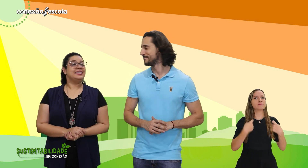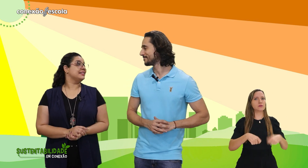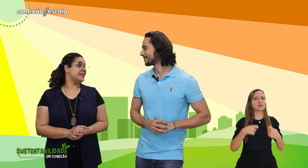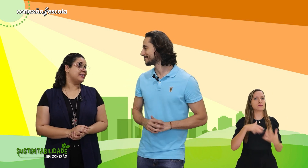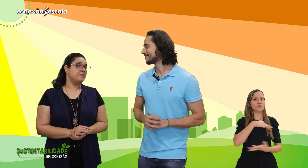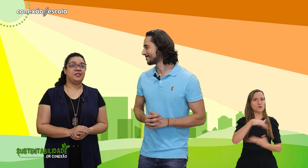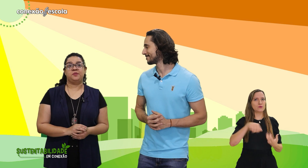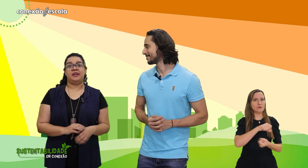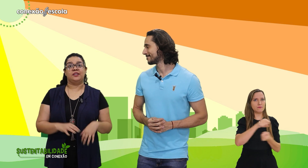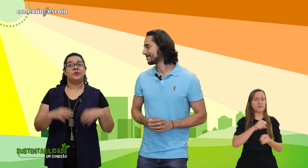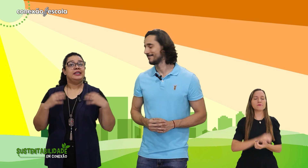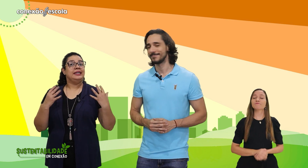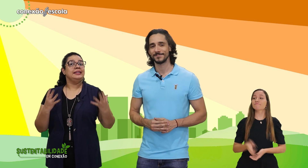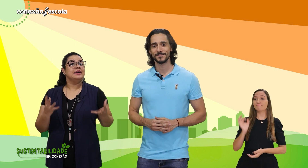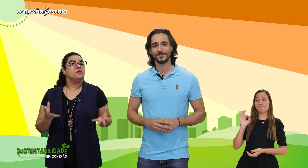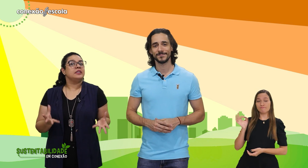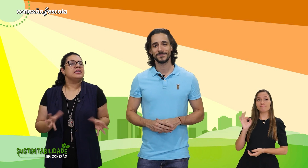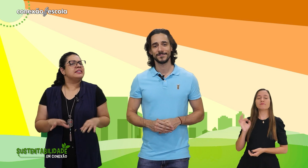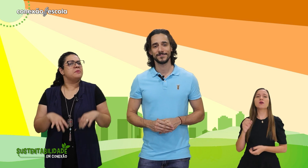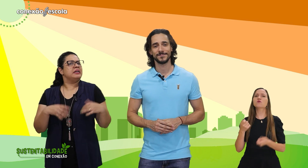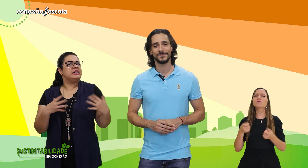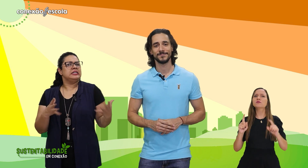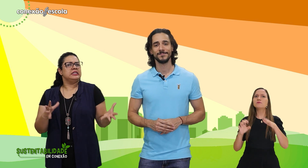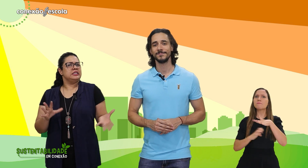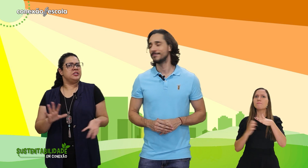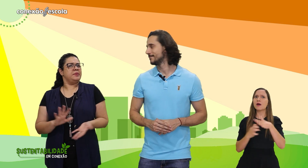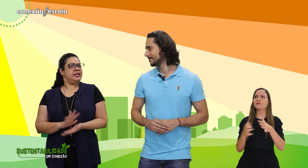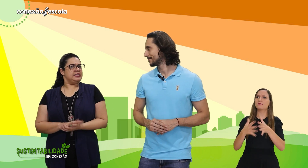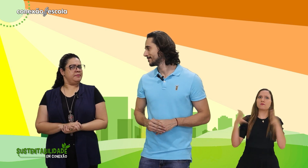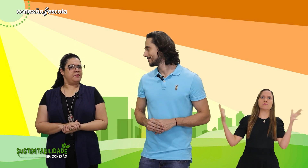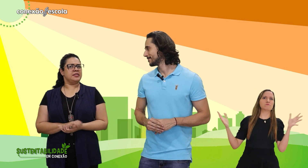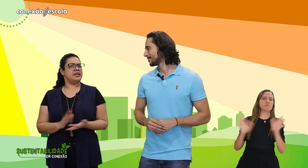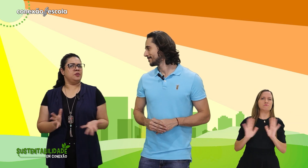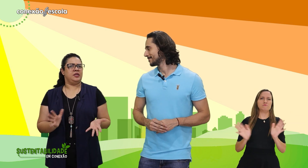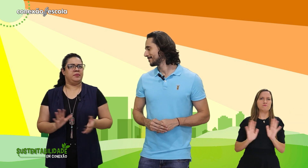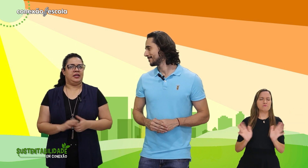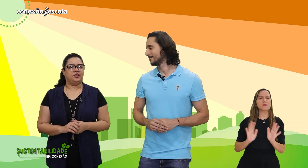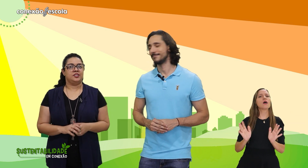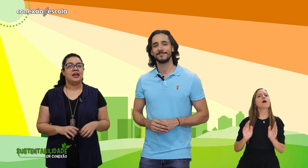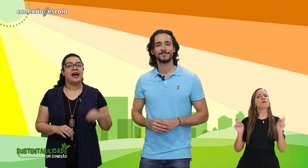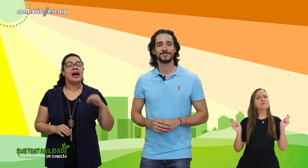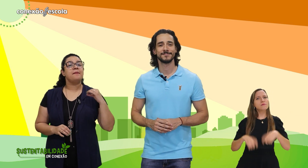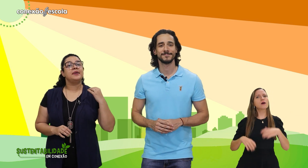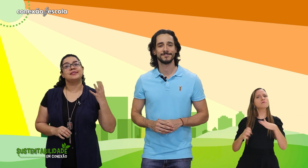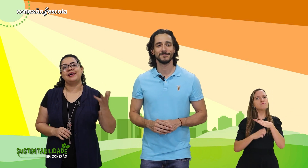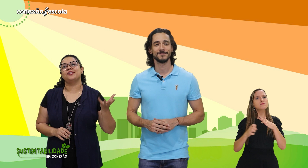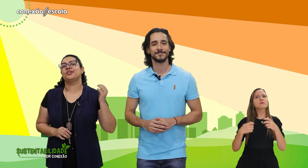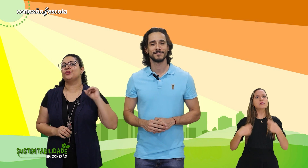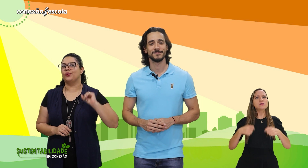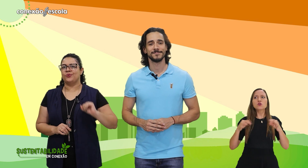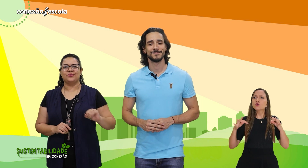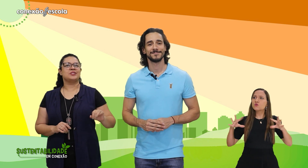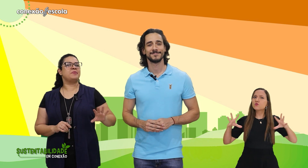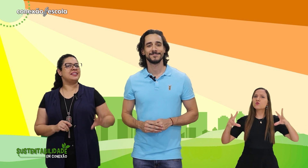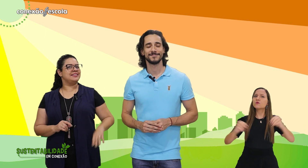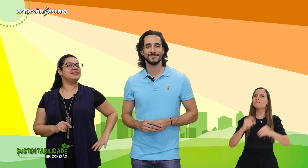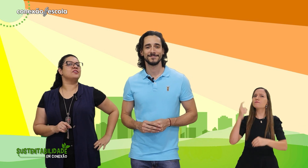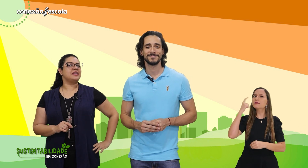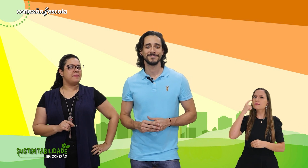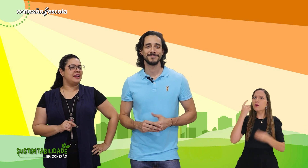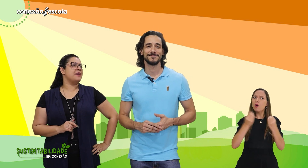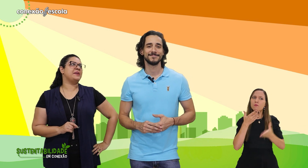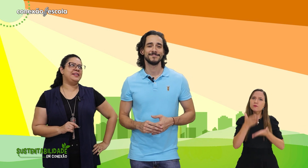exemplo. Exatamente, Beto. E não tem que ser uma grande empresa pra pensar no meio ambiente. Apesar de que todos